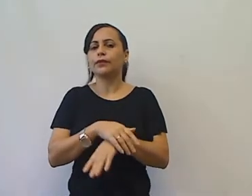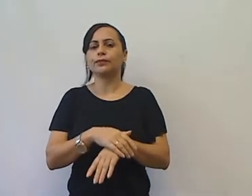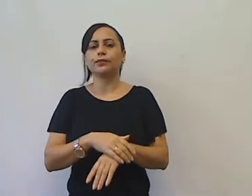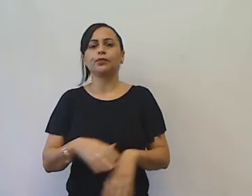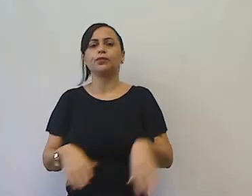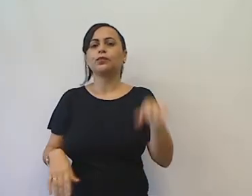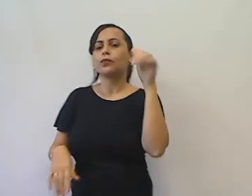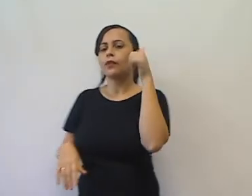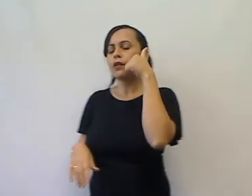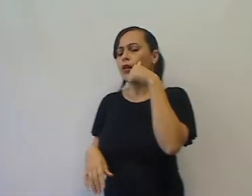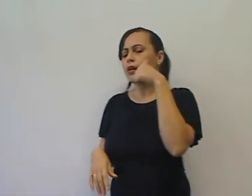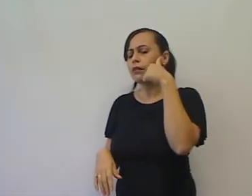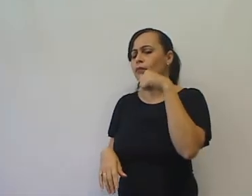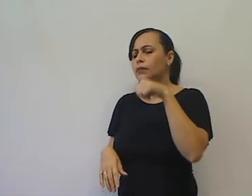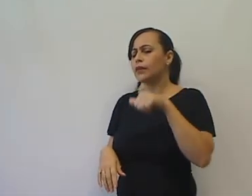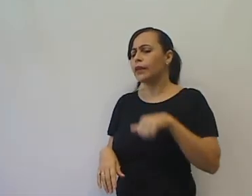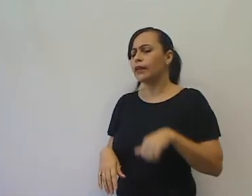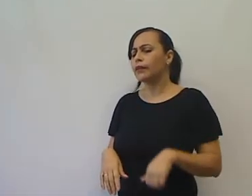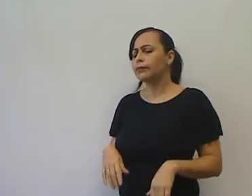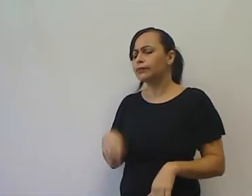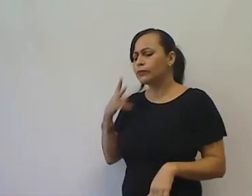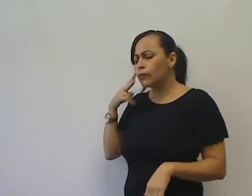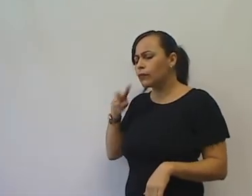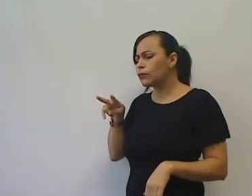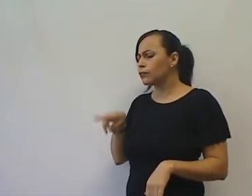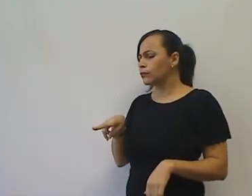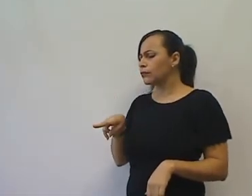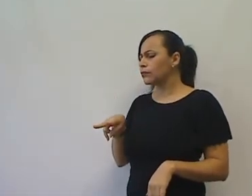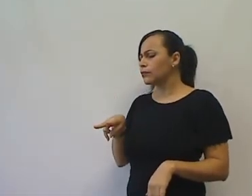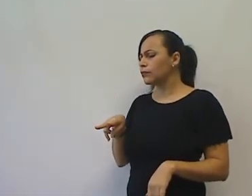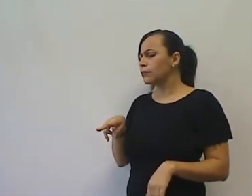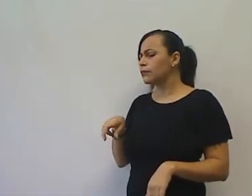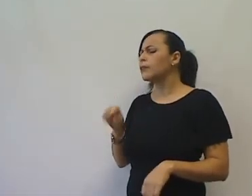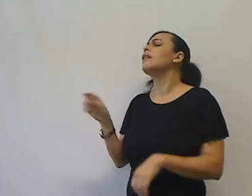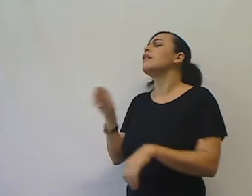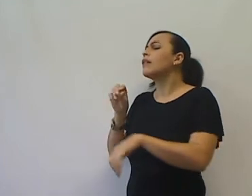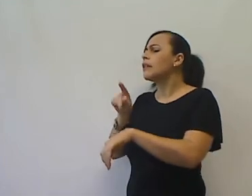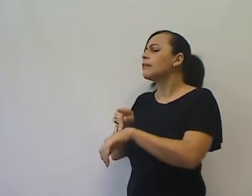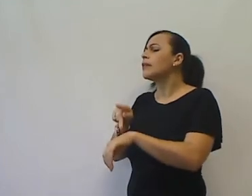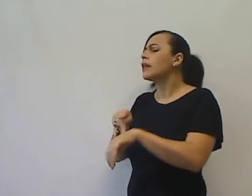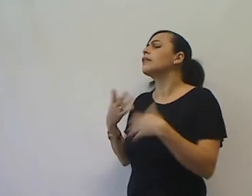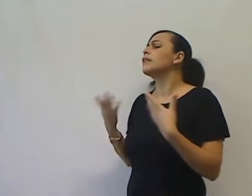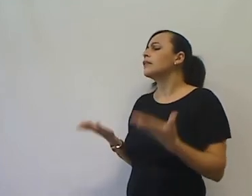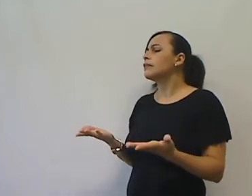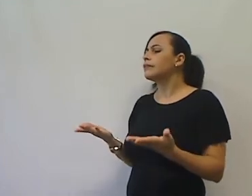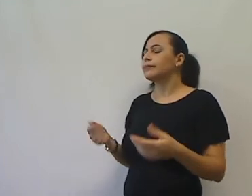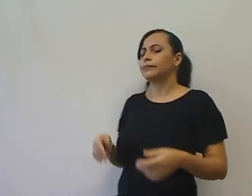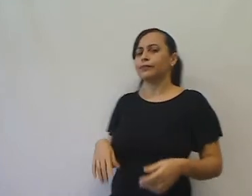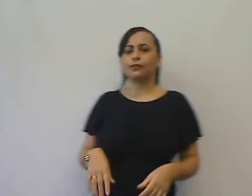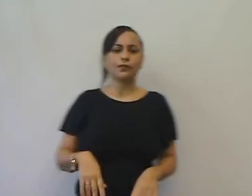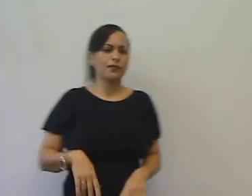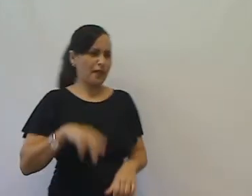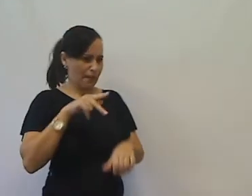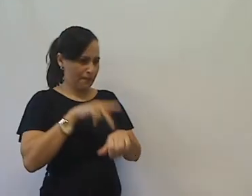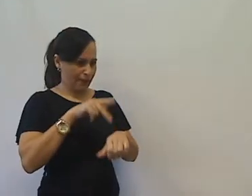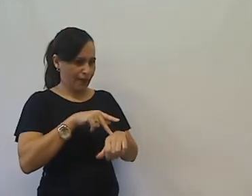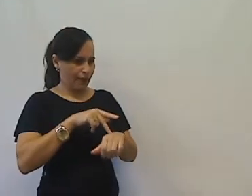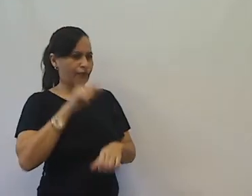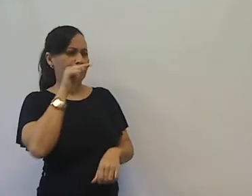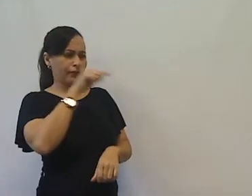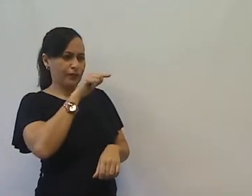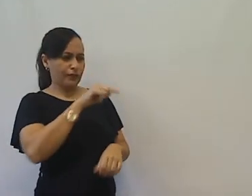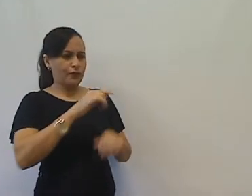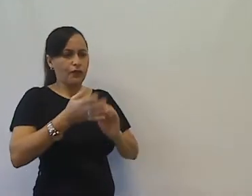dona Agromecilda olhou, e a pedra? A pedra a senhora lava